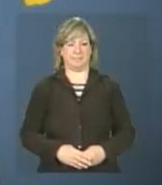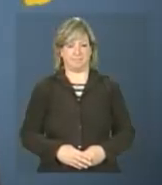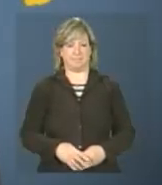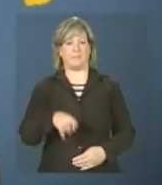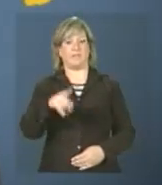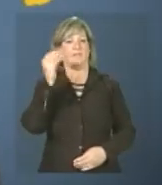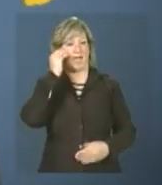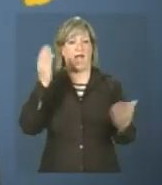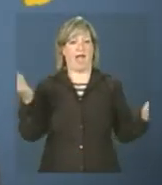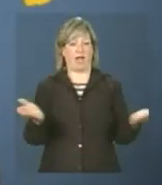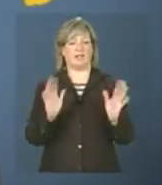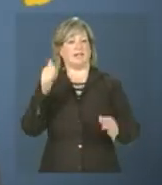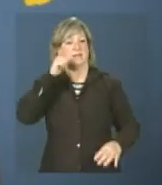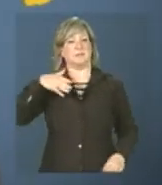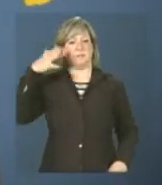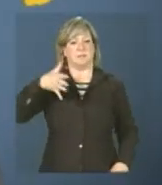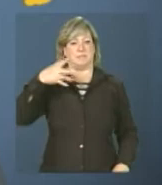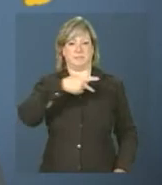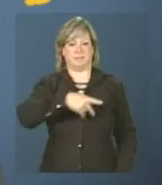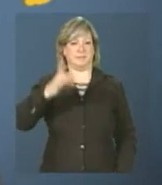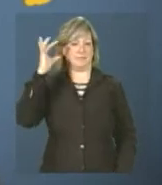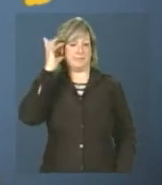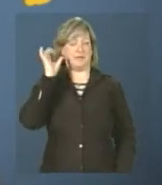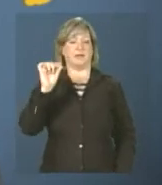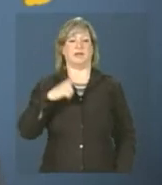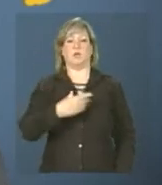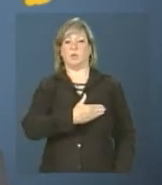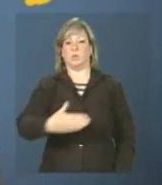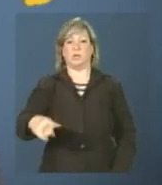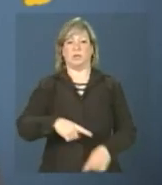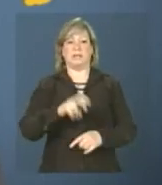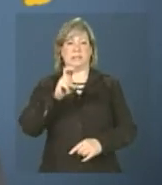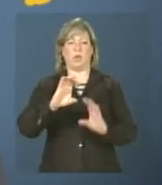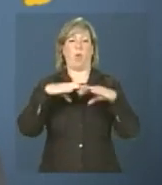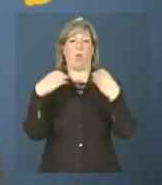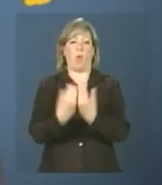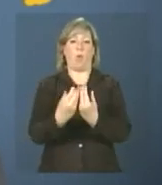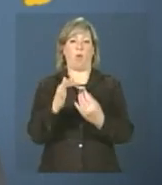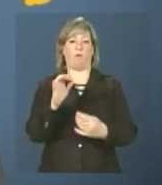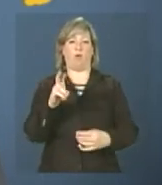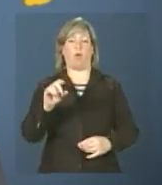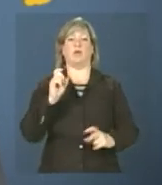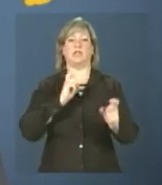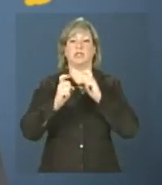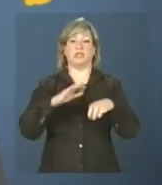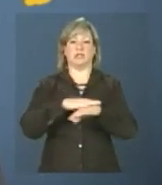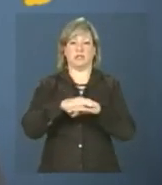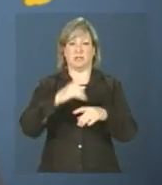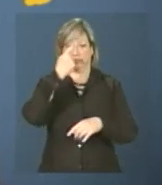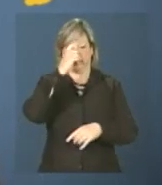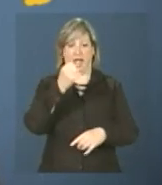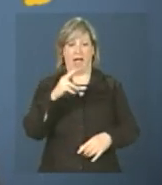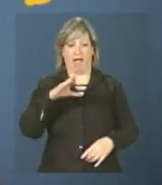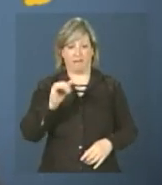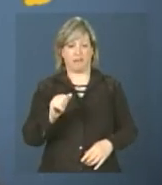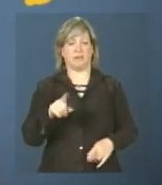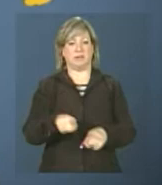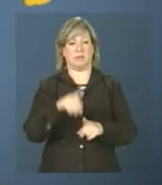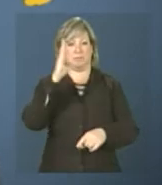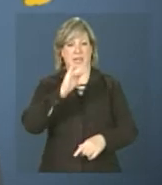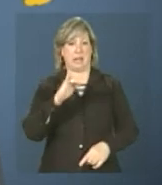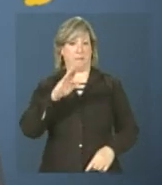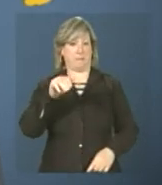Você acompanhou o discurso da presidenta Dilma Rousseff durante a quinta cúpula do Fórum de Diálogo Índia-Brasil e África do Sul,